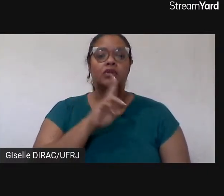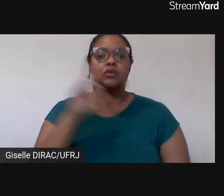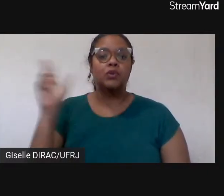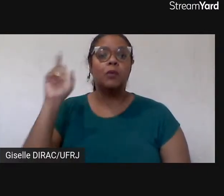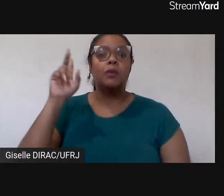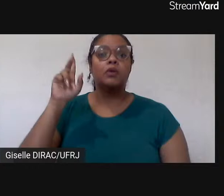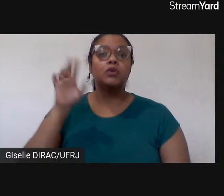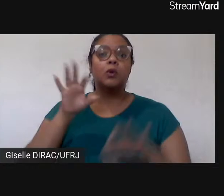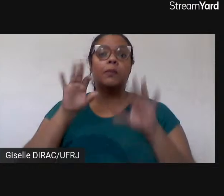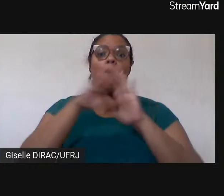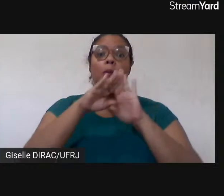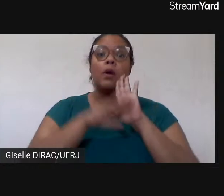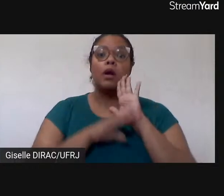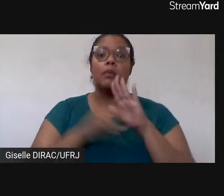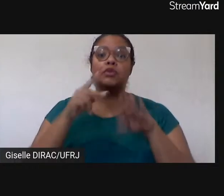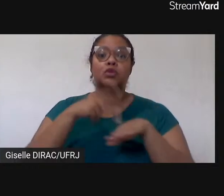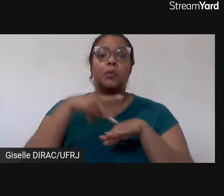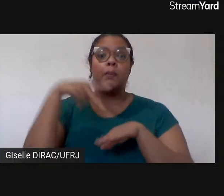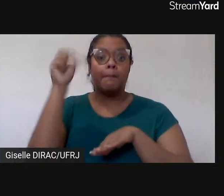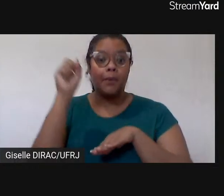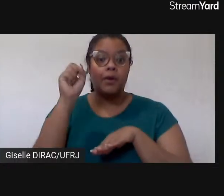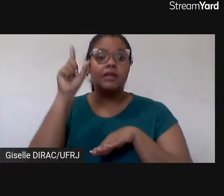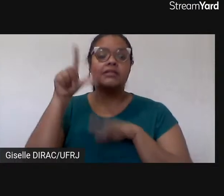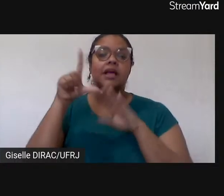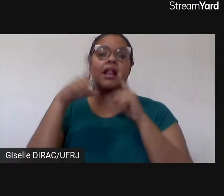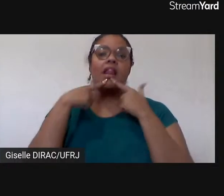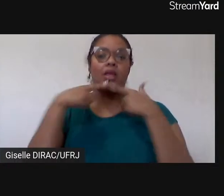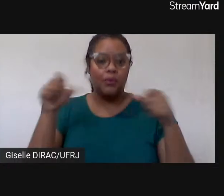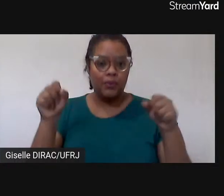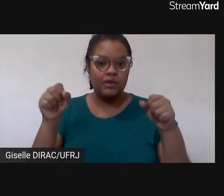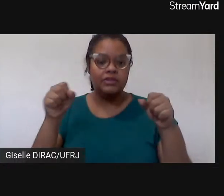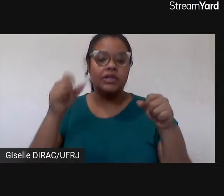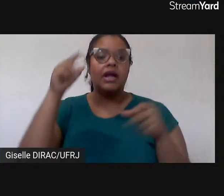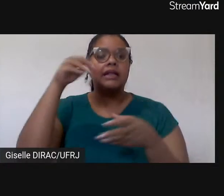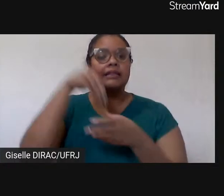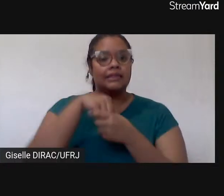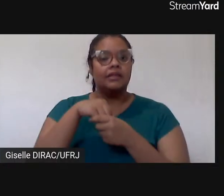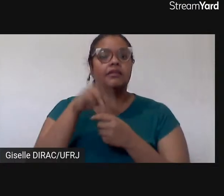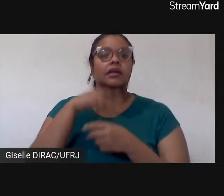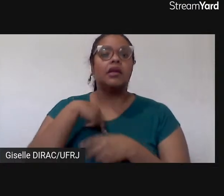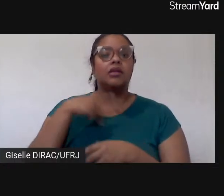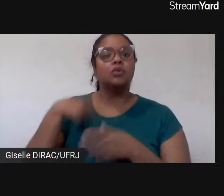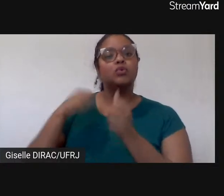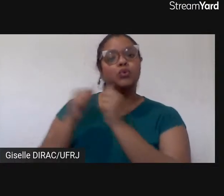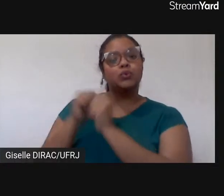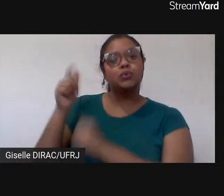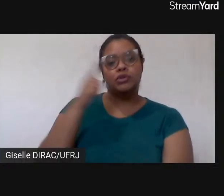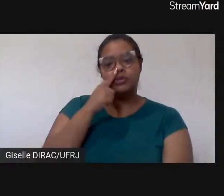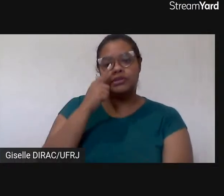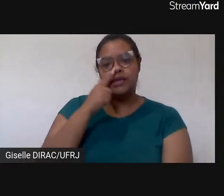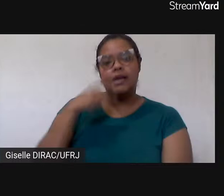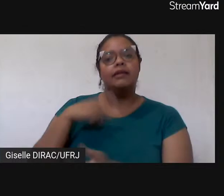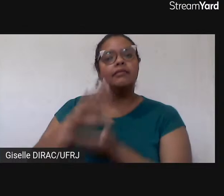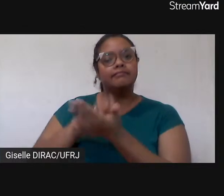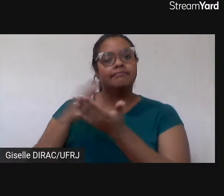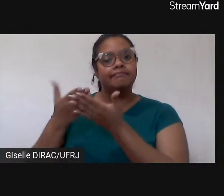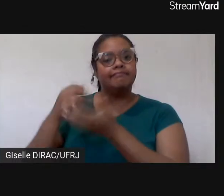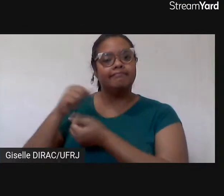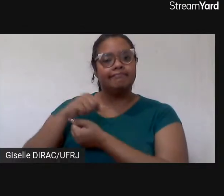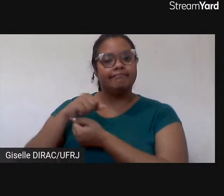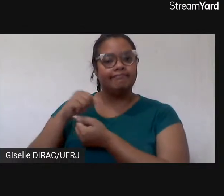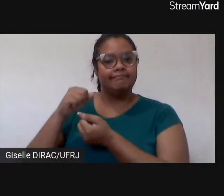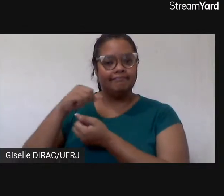-graduação em linguística da UFRJ e eu estou aqui com a Gisele, que está fazendo a nossa interpretação.